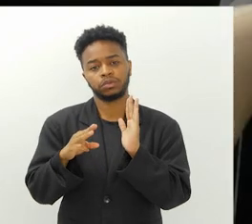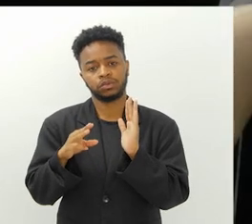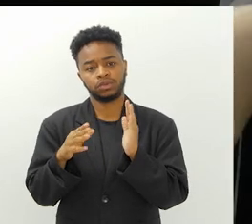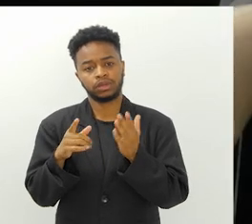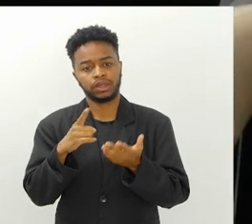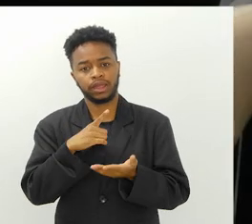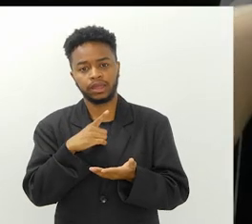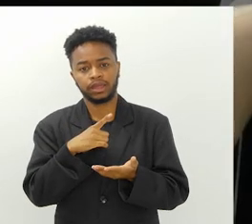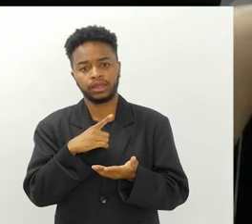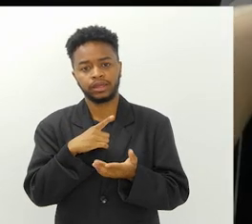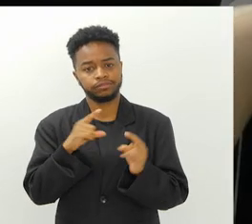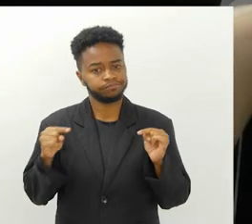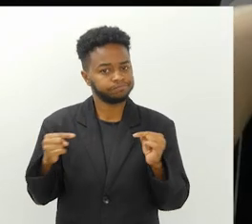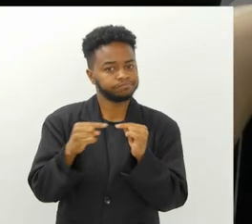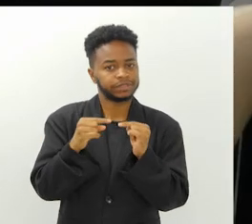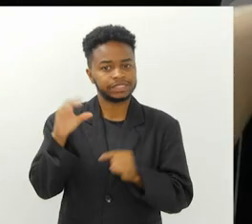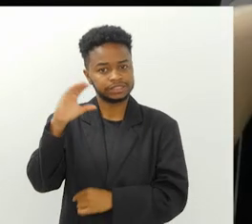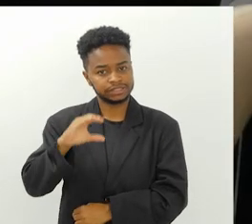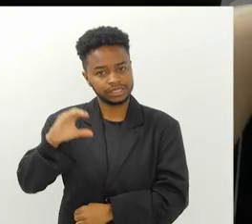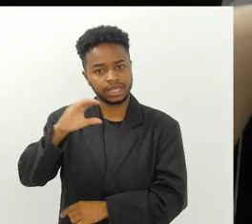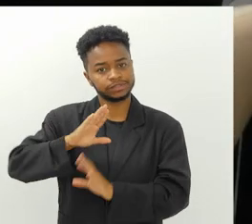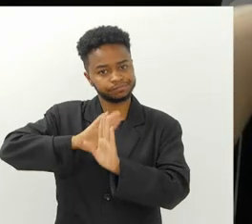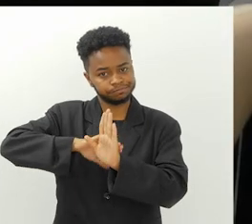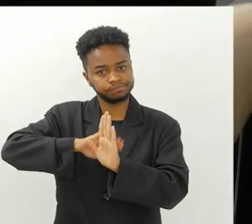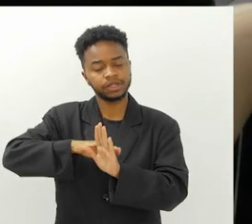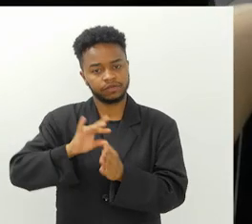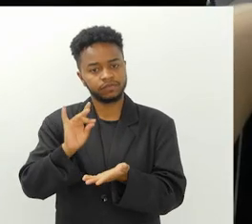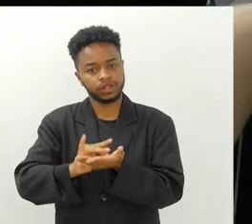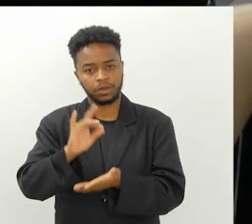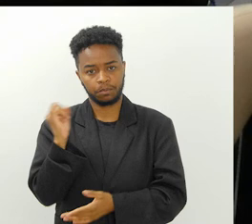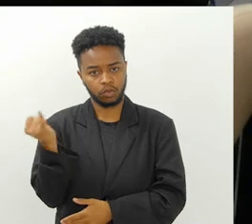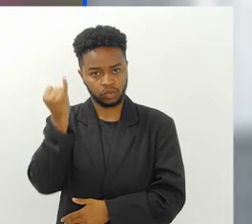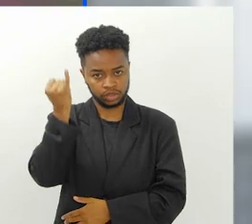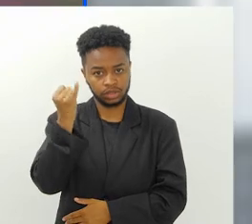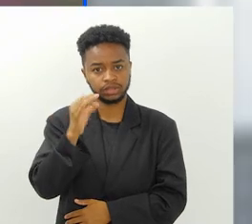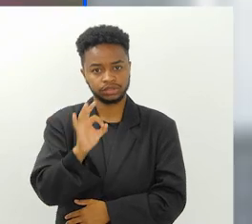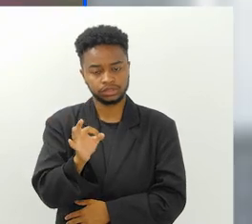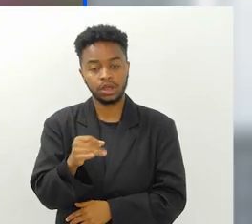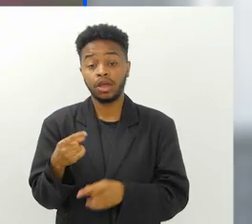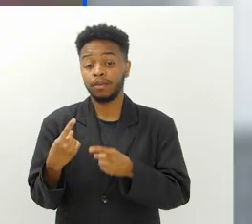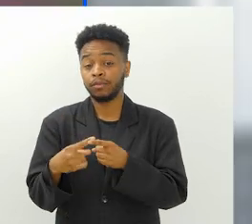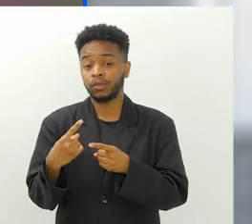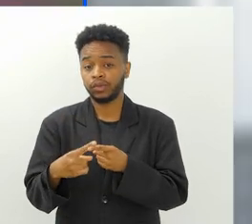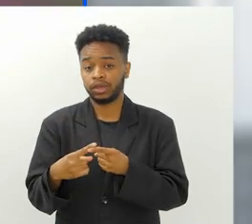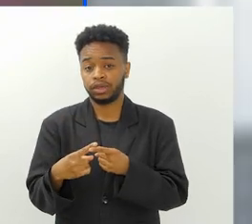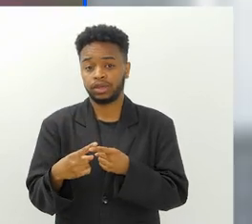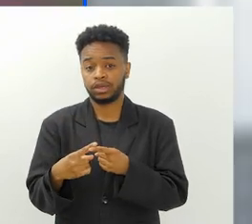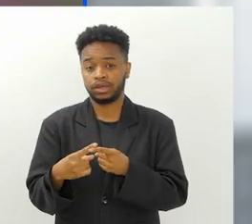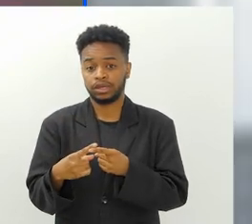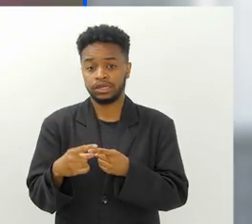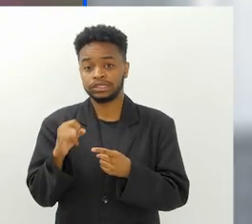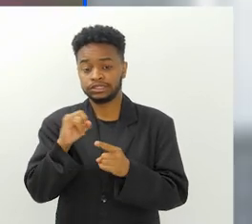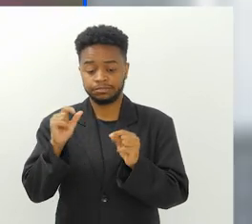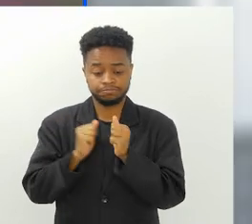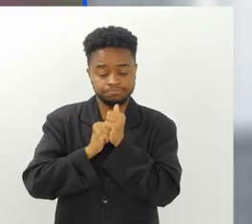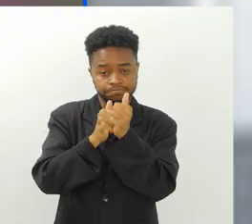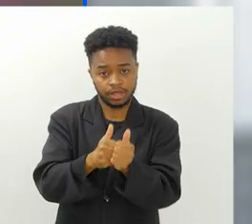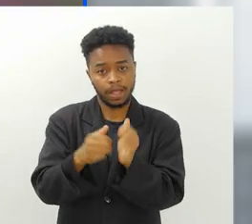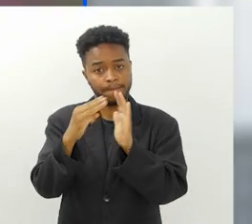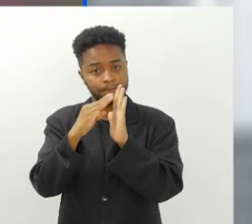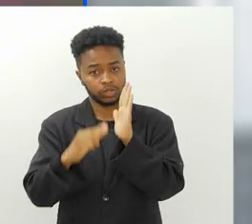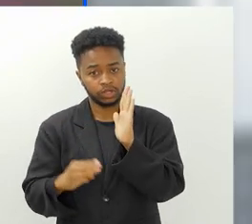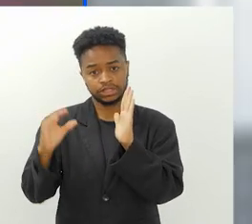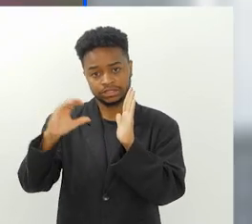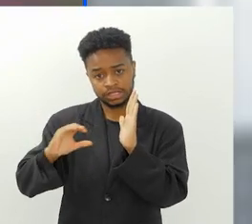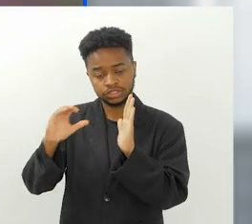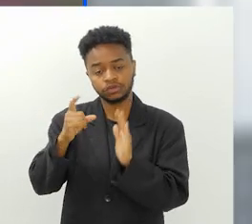científica por detrás, o que é muito importante, né? Porque com uma metodologia científica, a